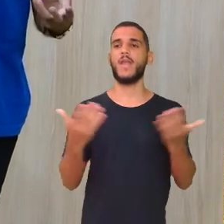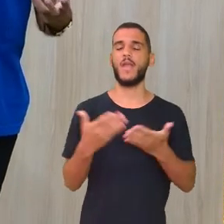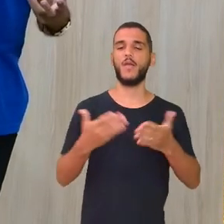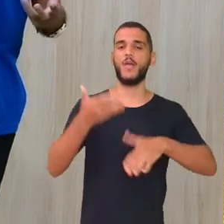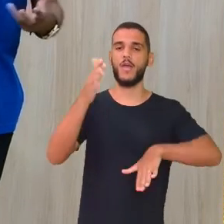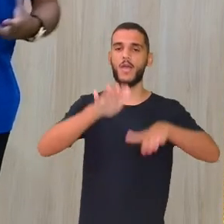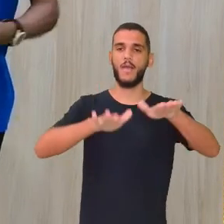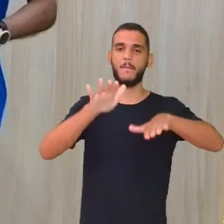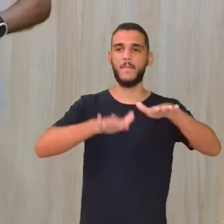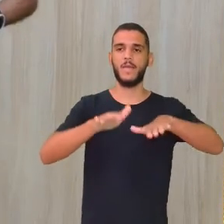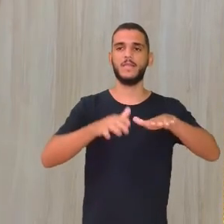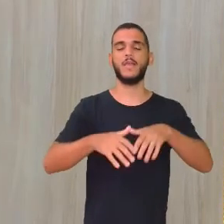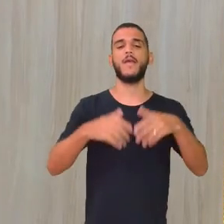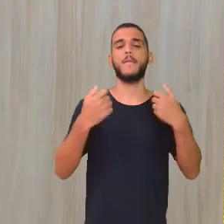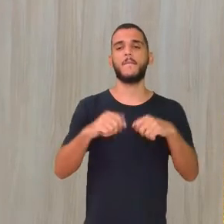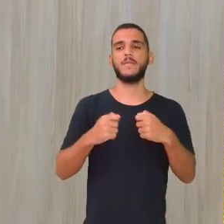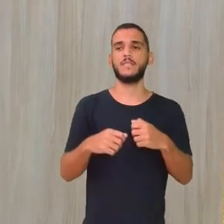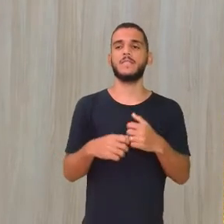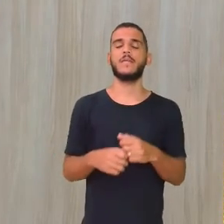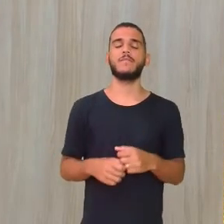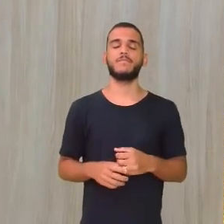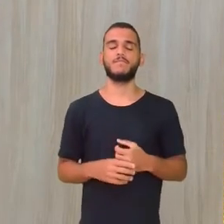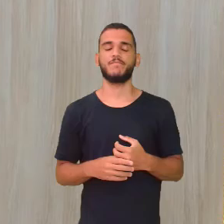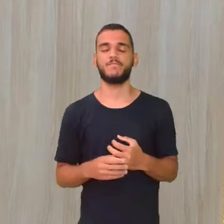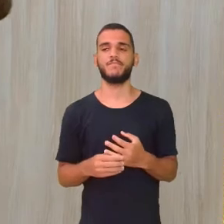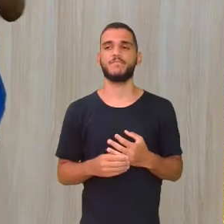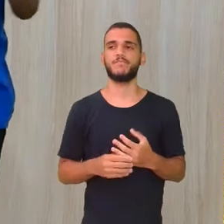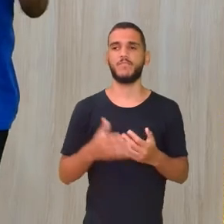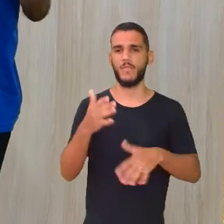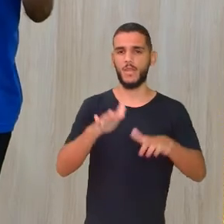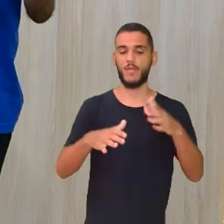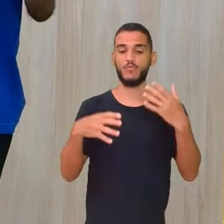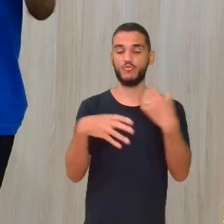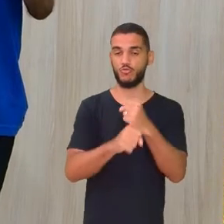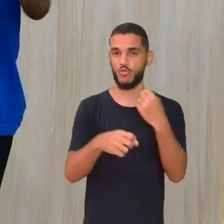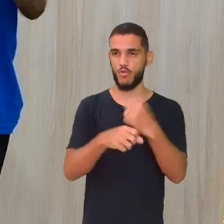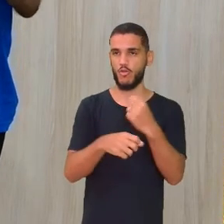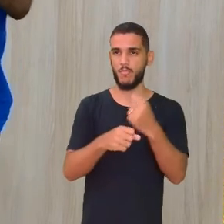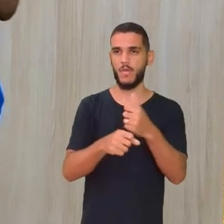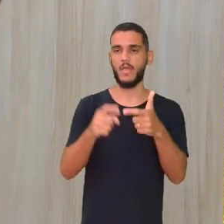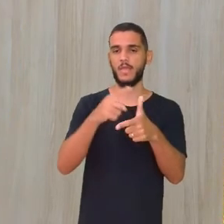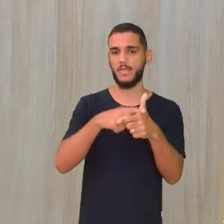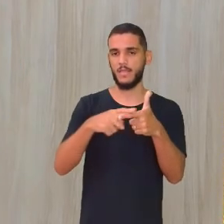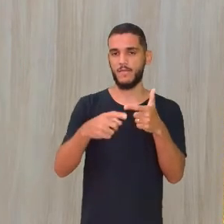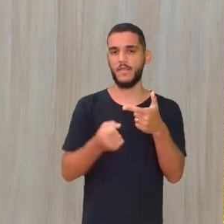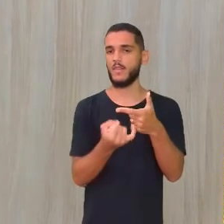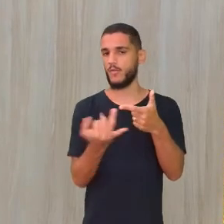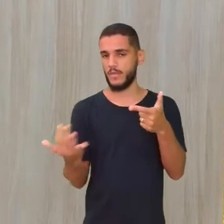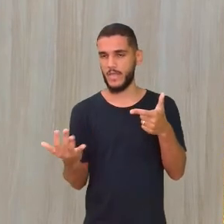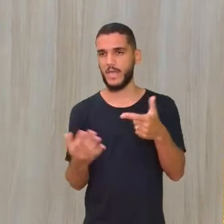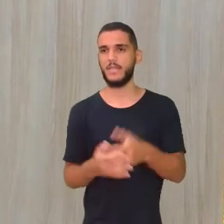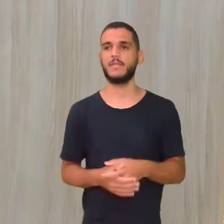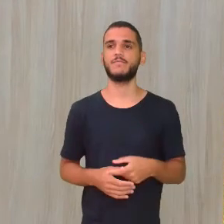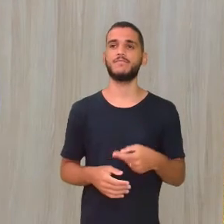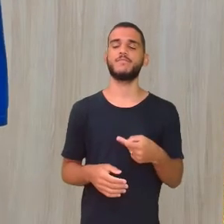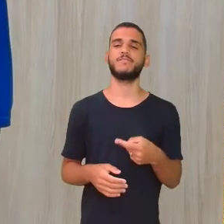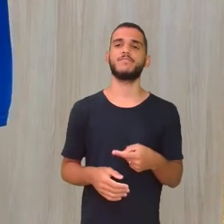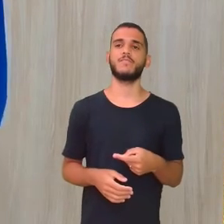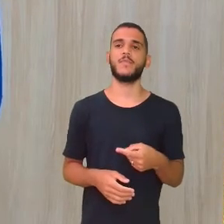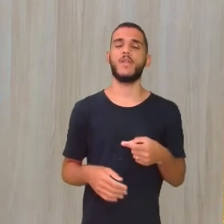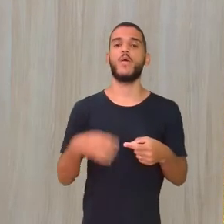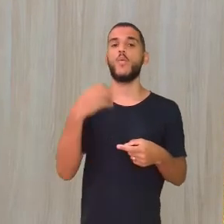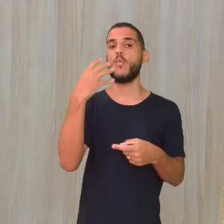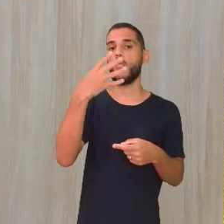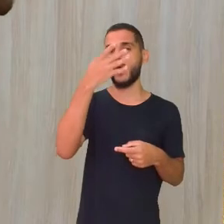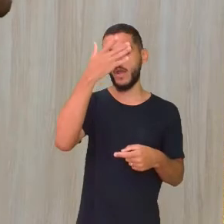de saldo Deles aí Amplia a tela por favor Quando coloca essa média Aí você soma E divide pela quantidade São 4 né 4